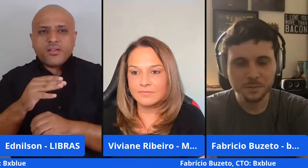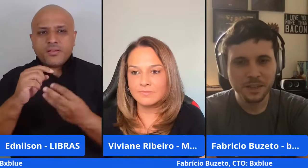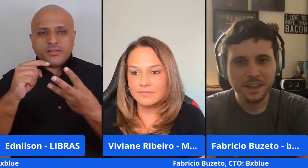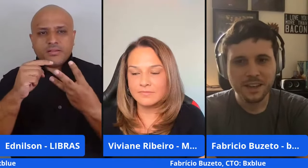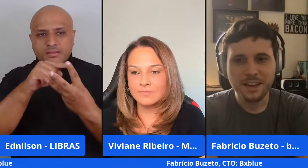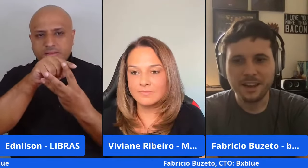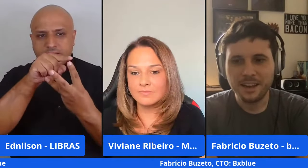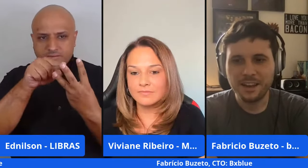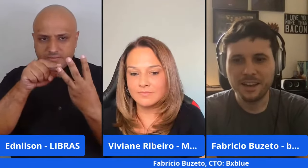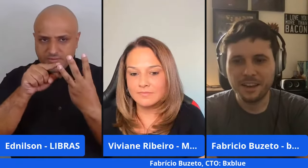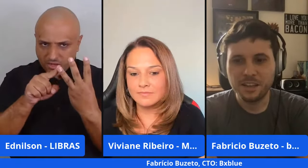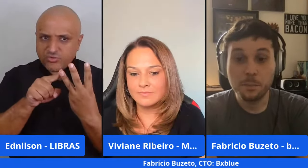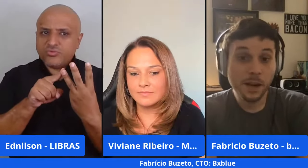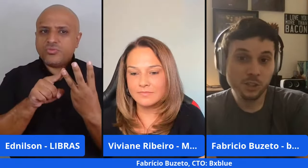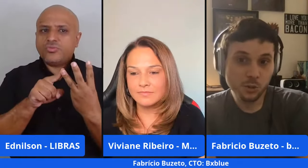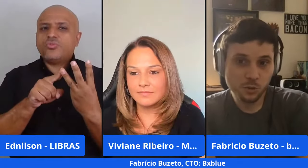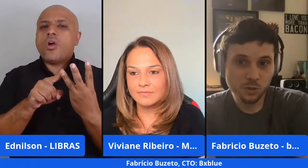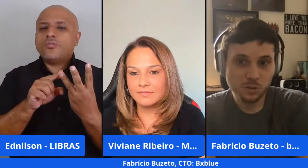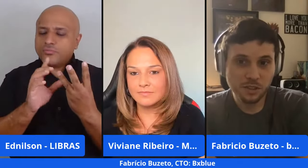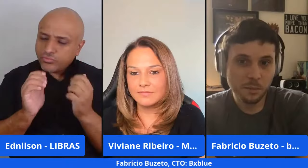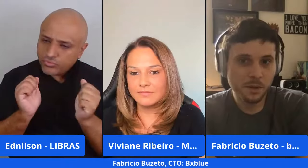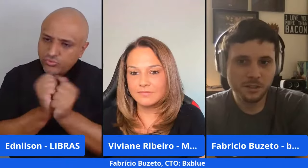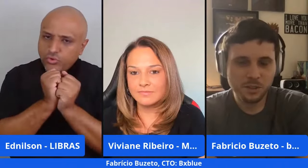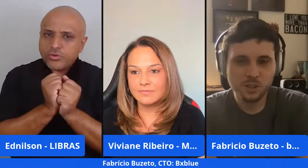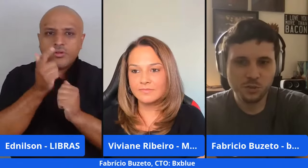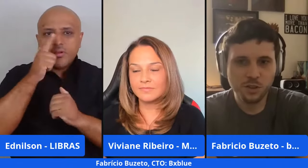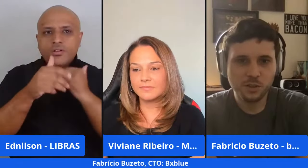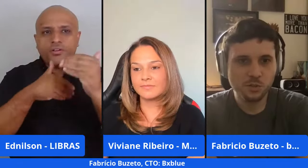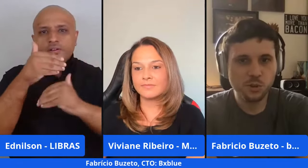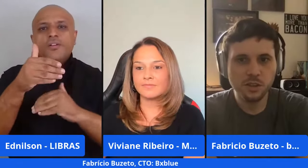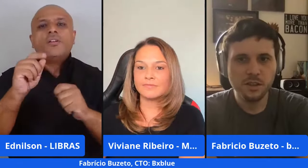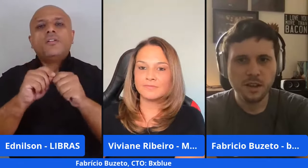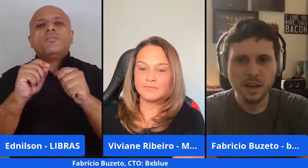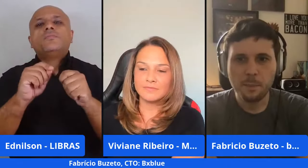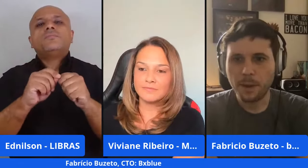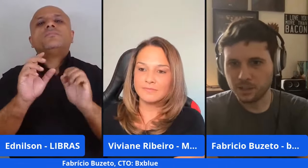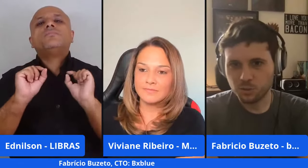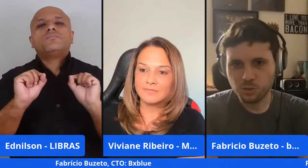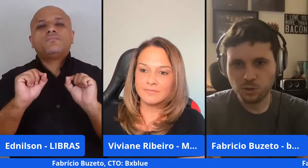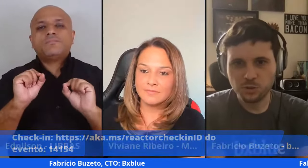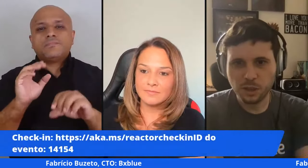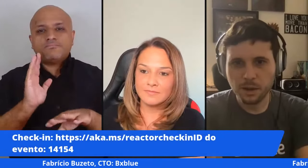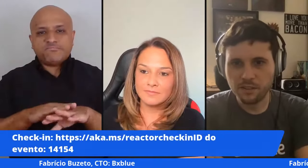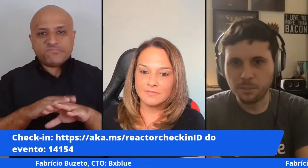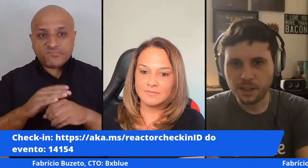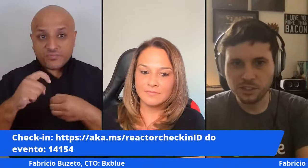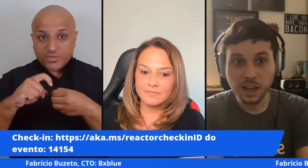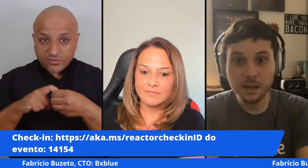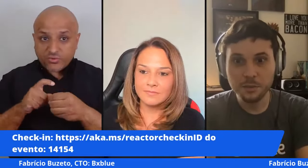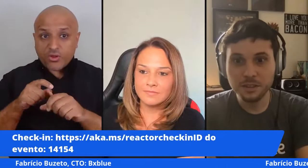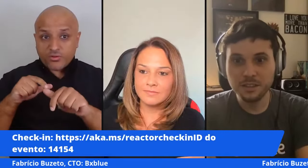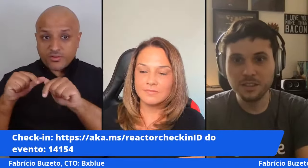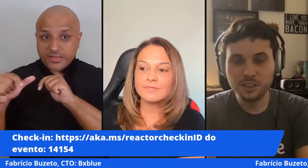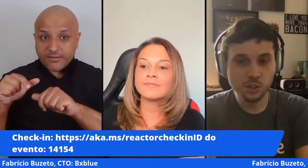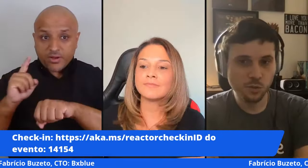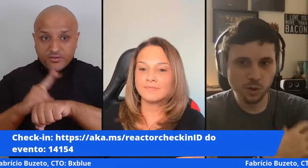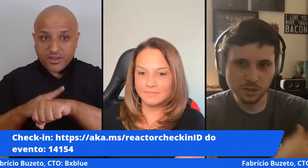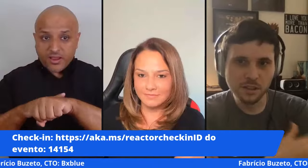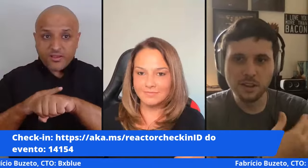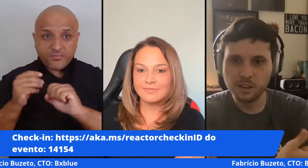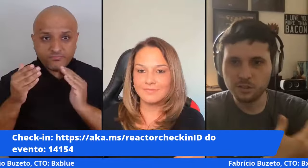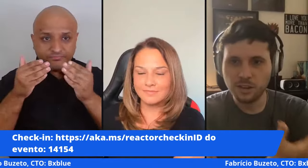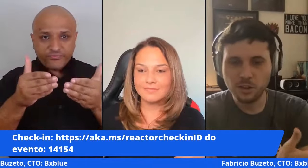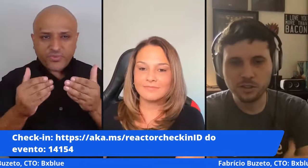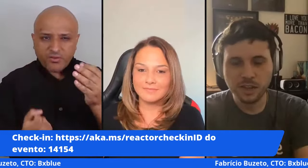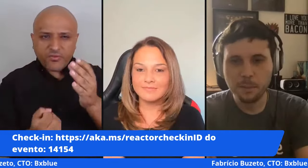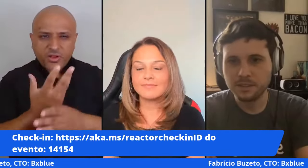rodando e para a gente conseguir sustentar a empresa o que a gente fez foi parte dos sócios trabalhava part-time e a gente foi